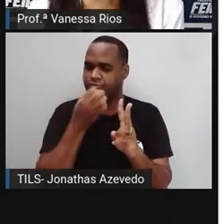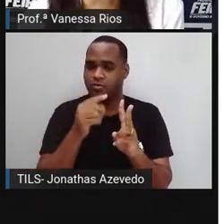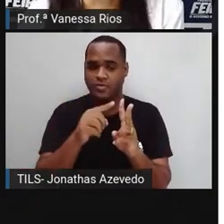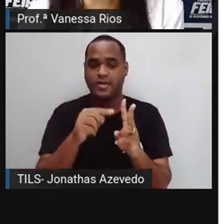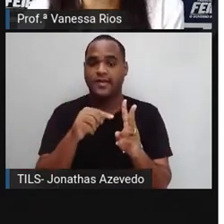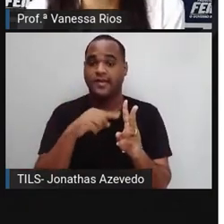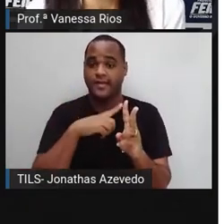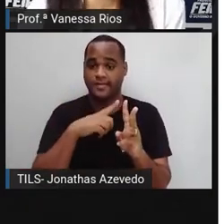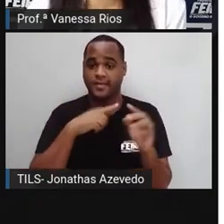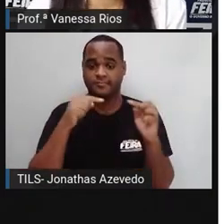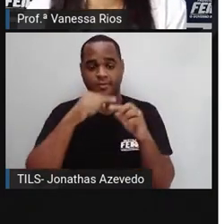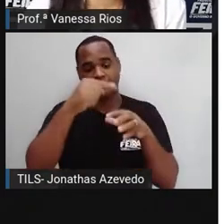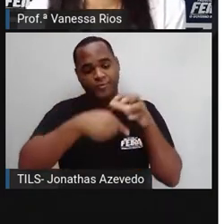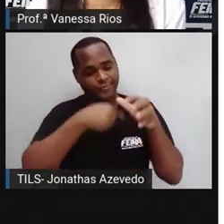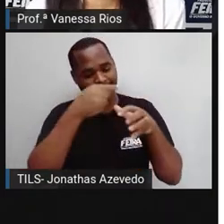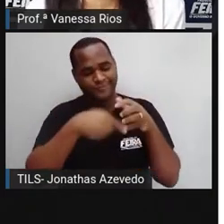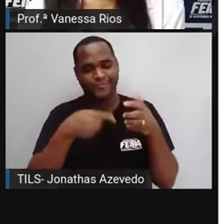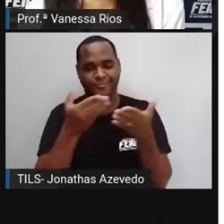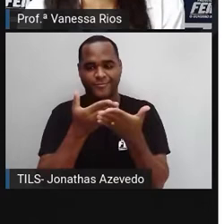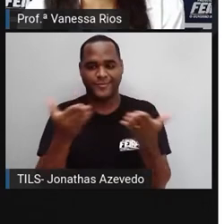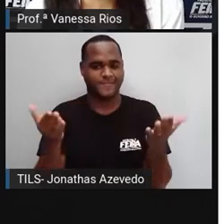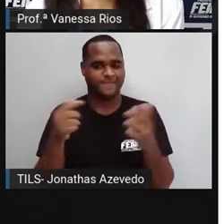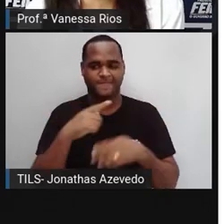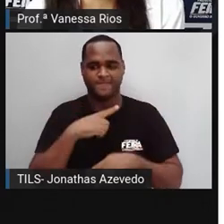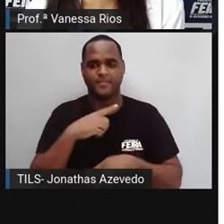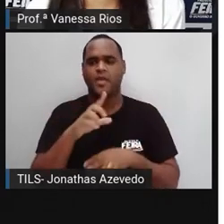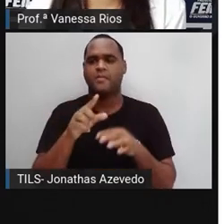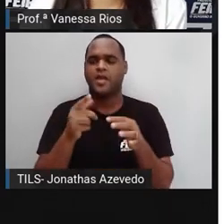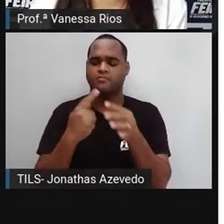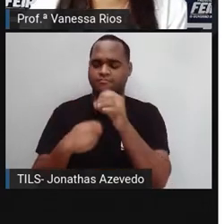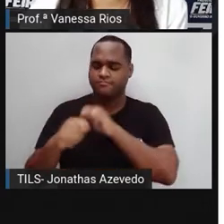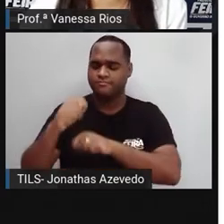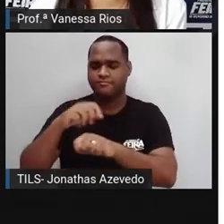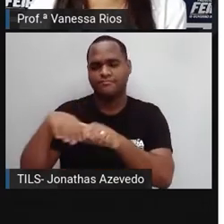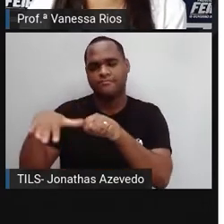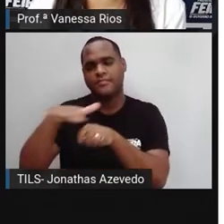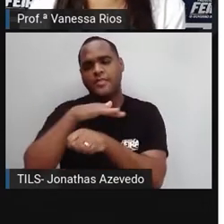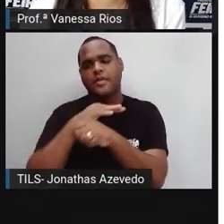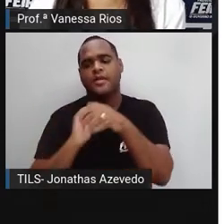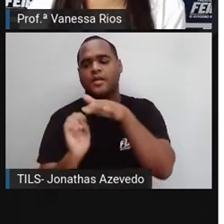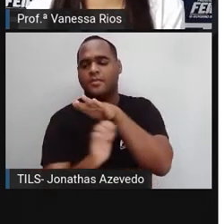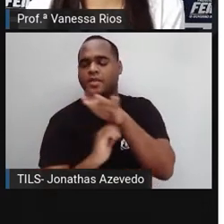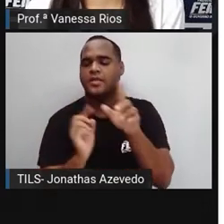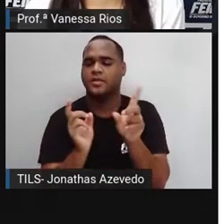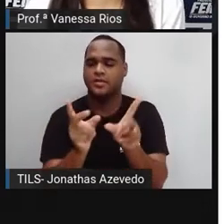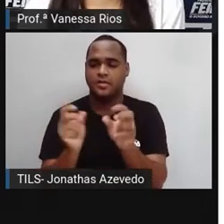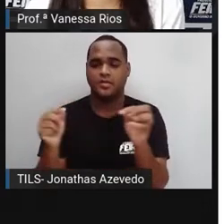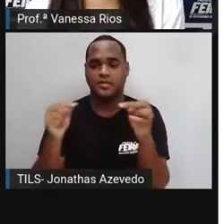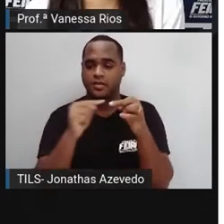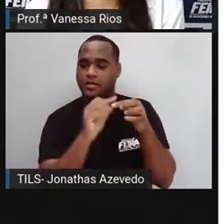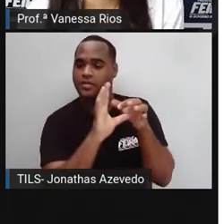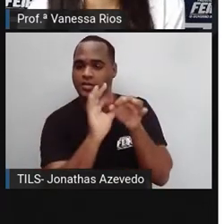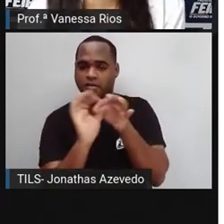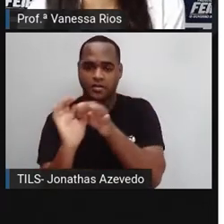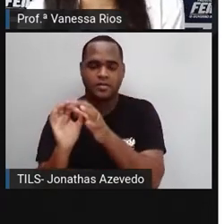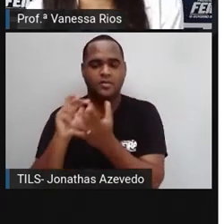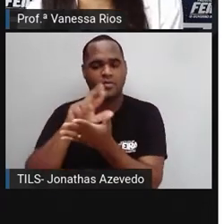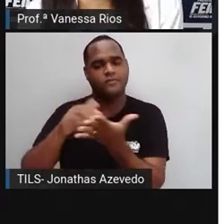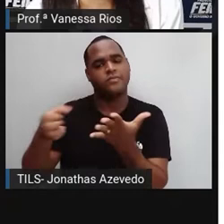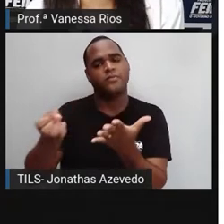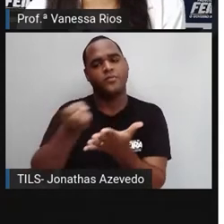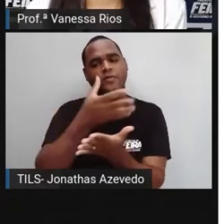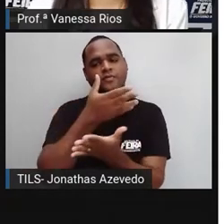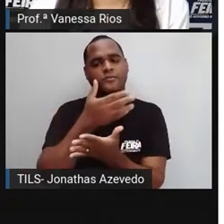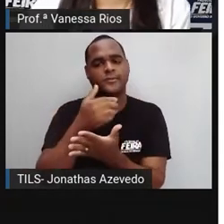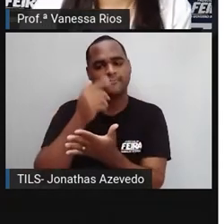inteiro. E aí o empreendedorismo está muito relacionado com a questão de inovação, na qual